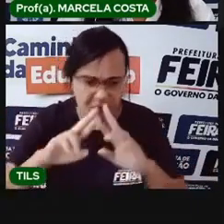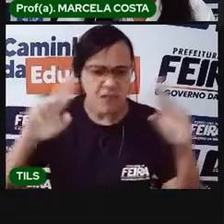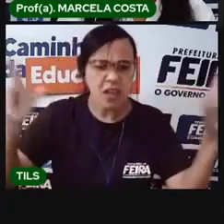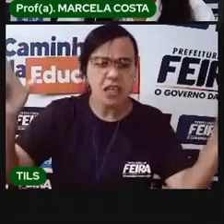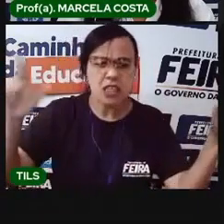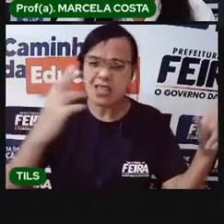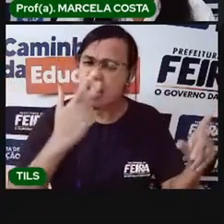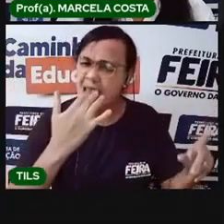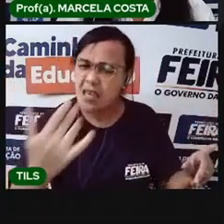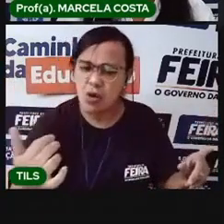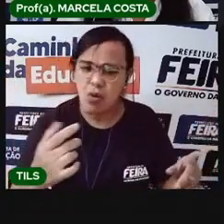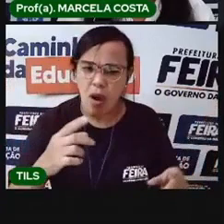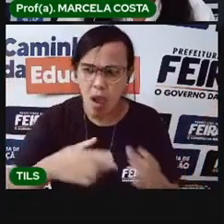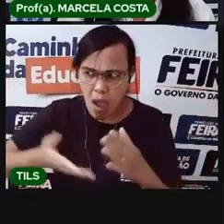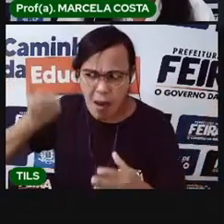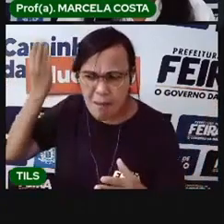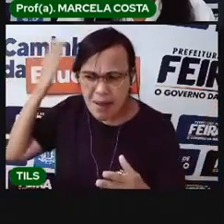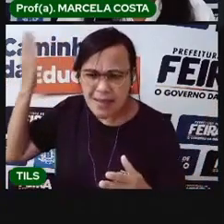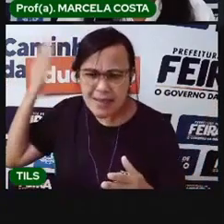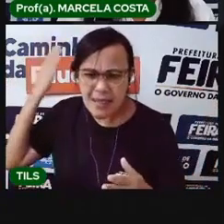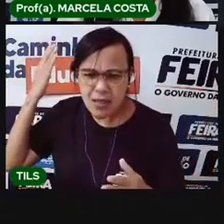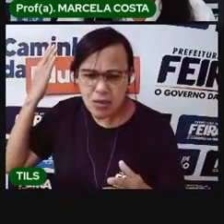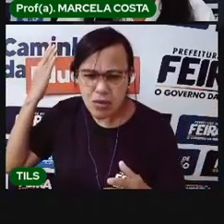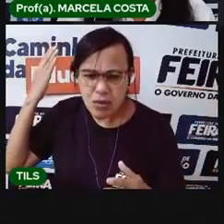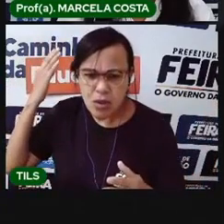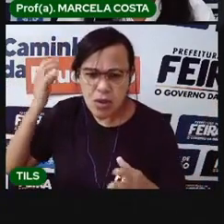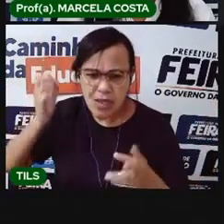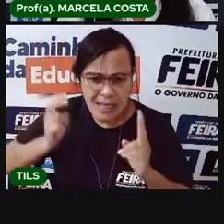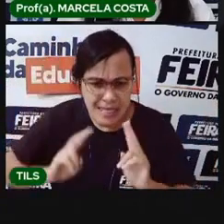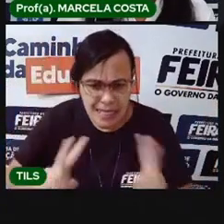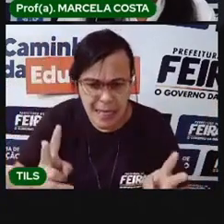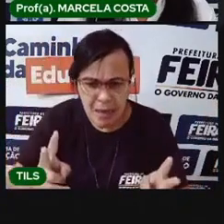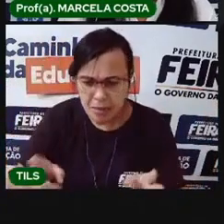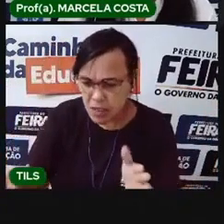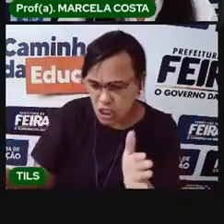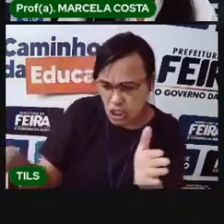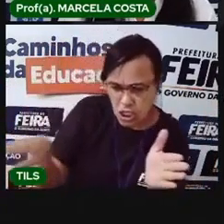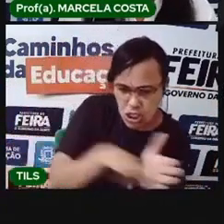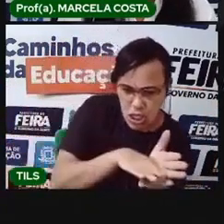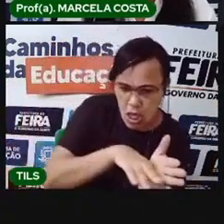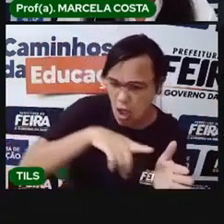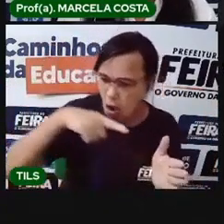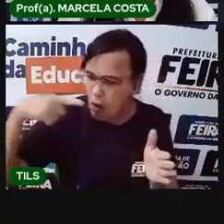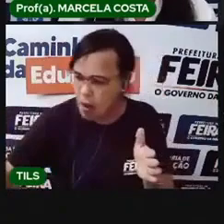É um fragmento? É sempre chegada e partida.